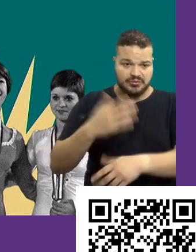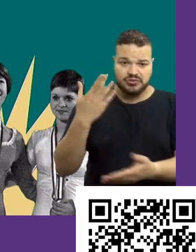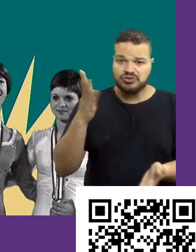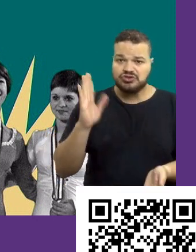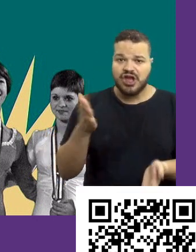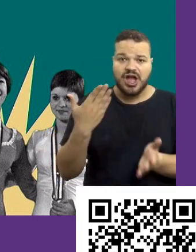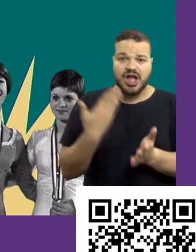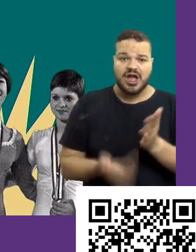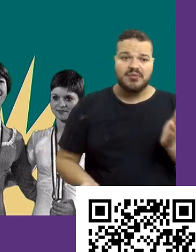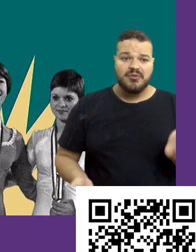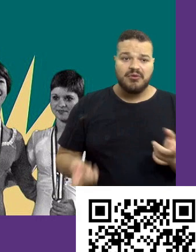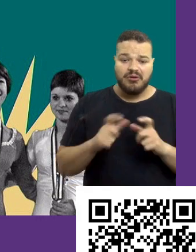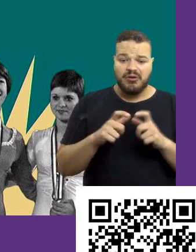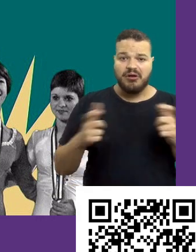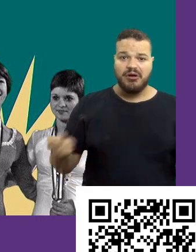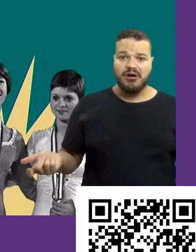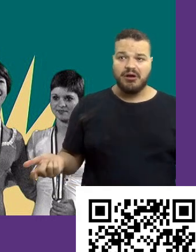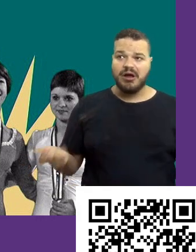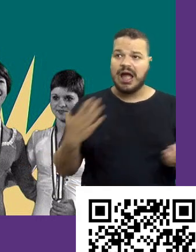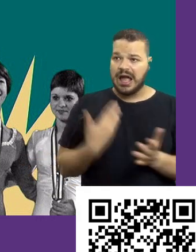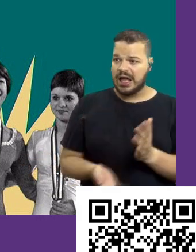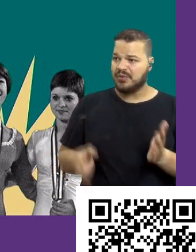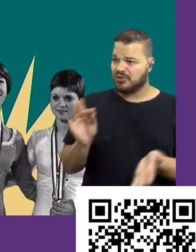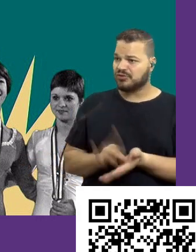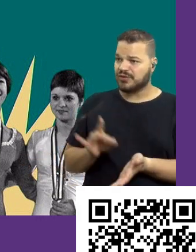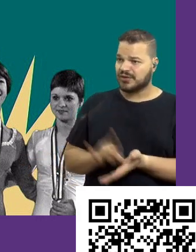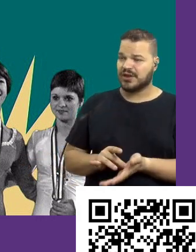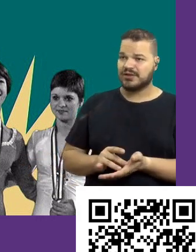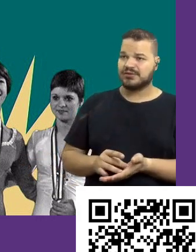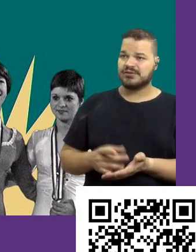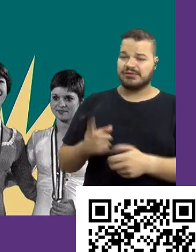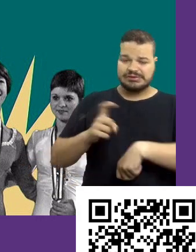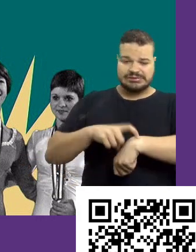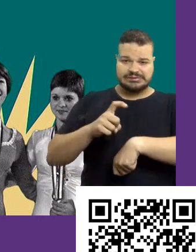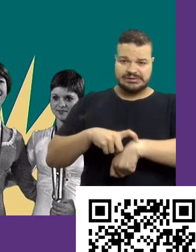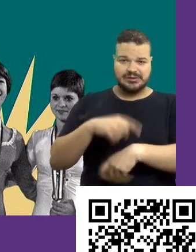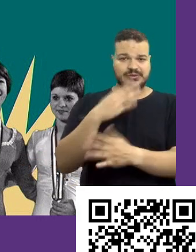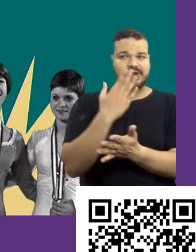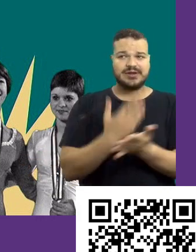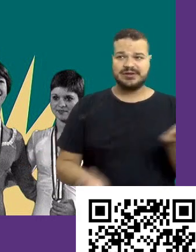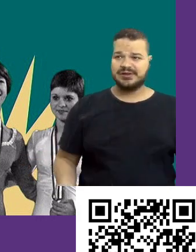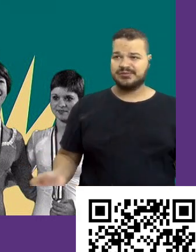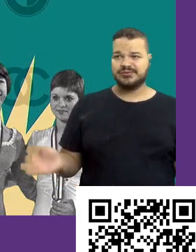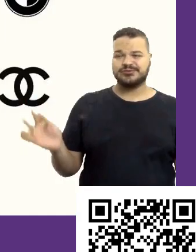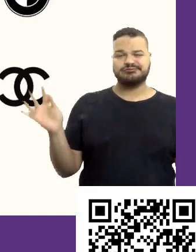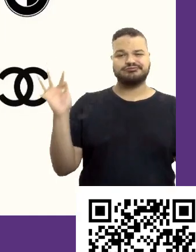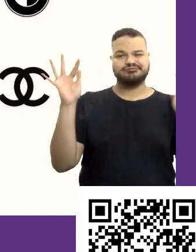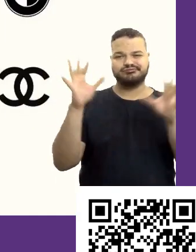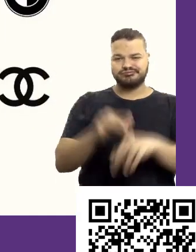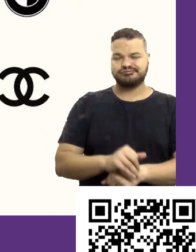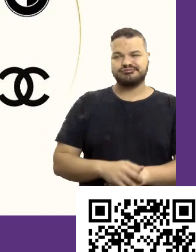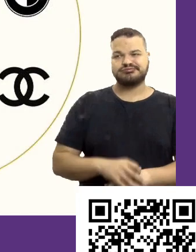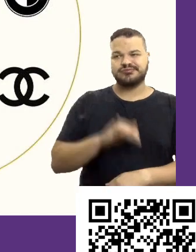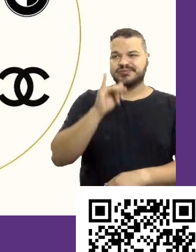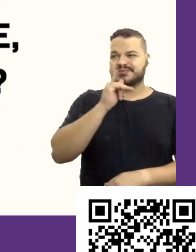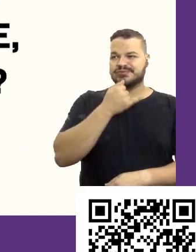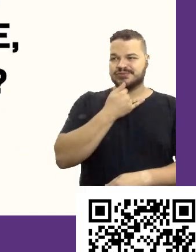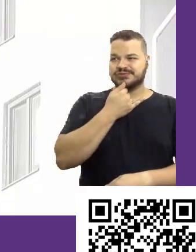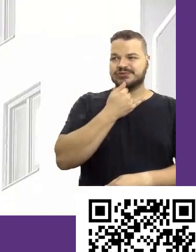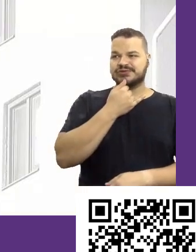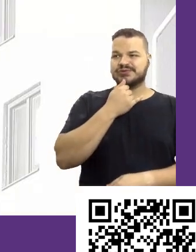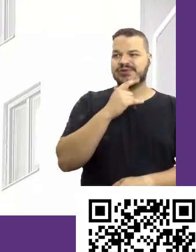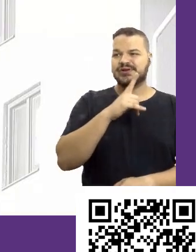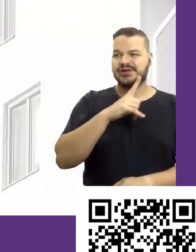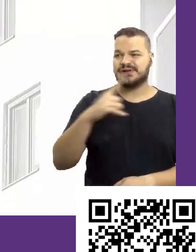tanta coisa para falar ainda, mas acabou mesmo? Acabou total. Então, infelizmente, vou ter que passar muito